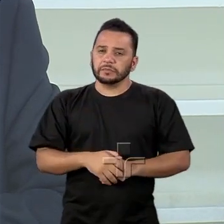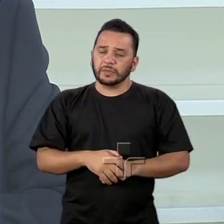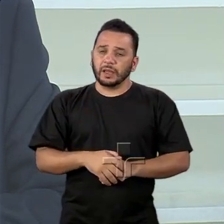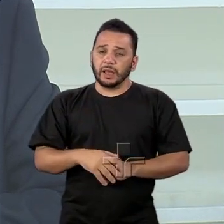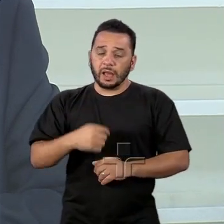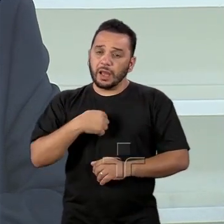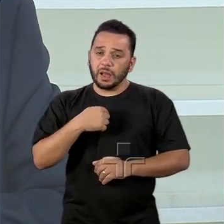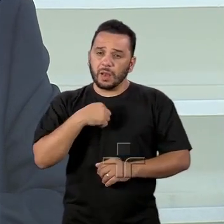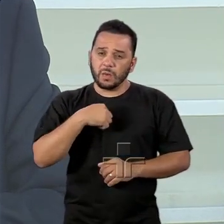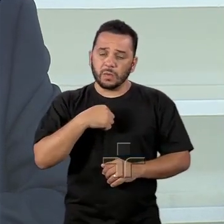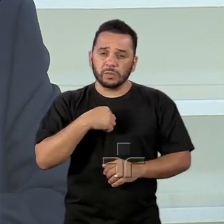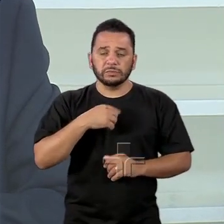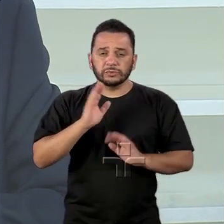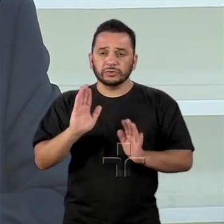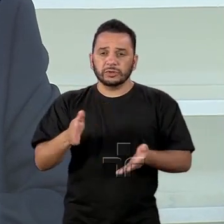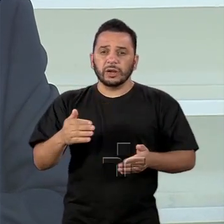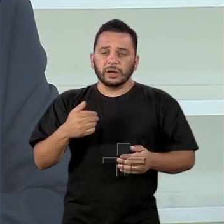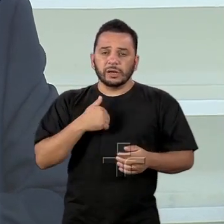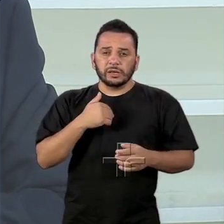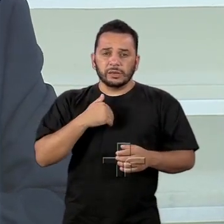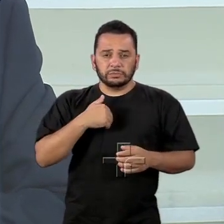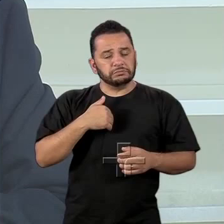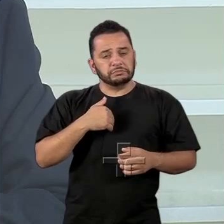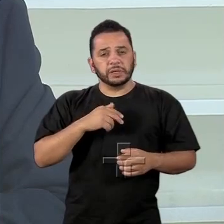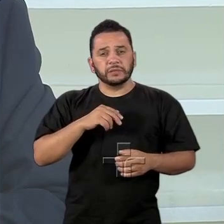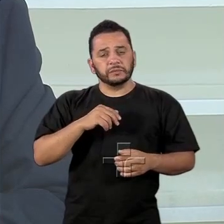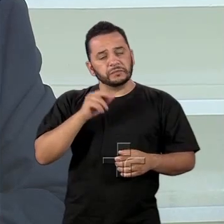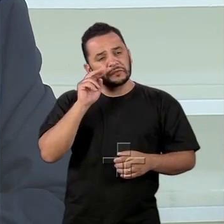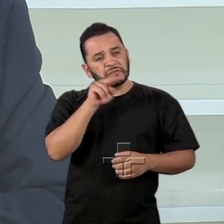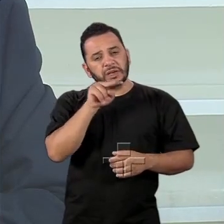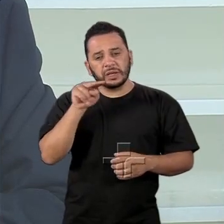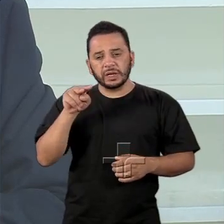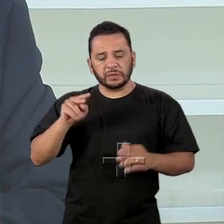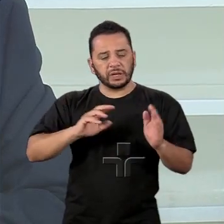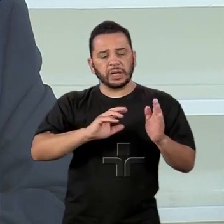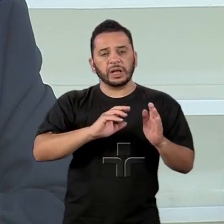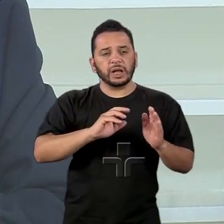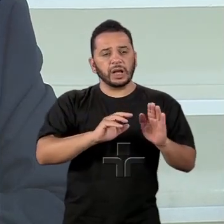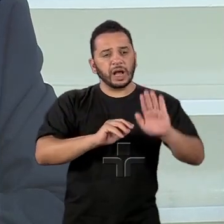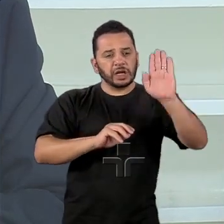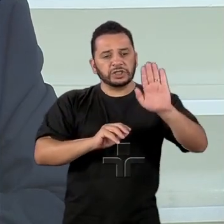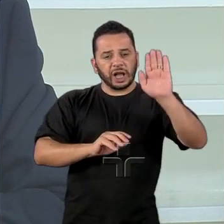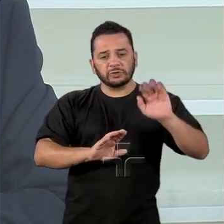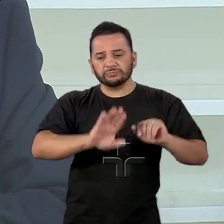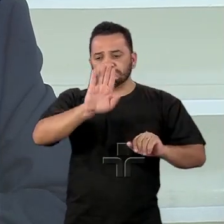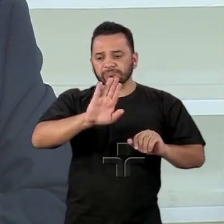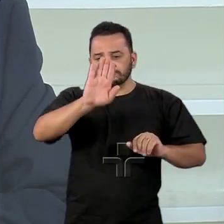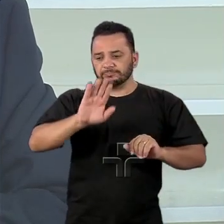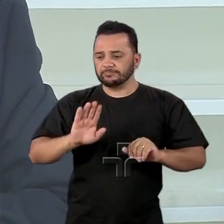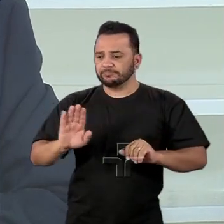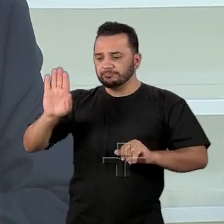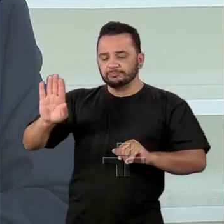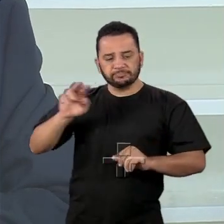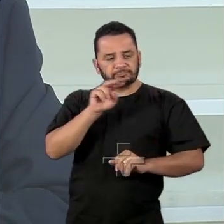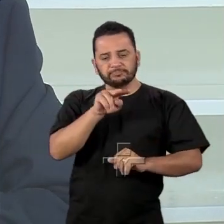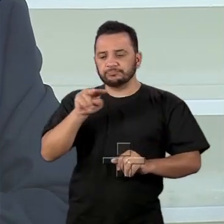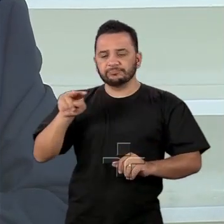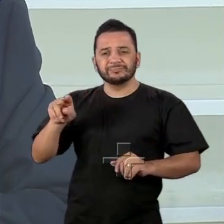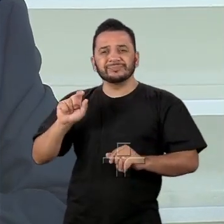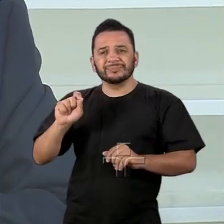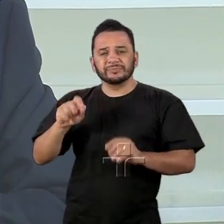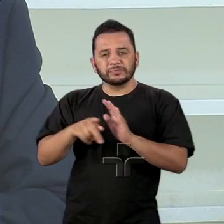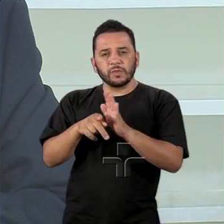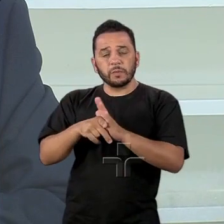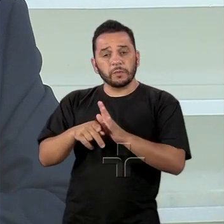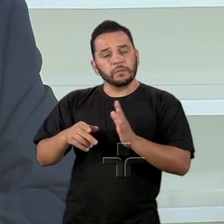plataforma de todos os candidatos, a gente nota que a política externa